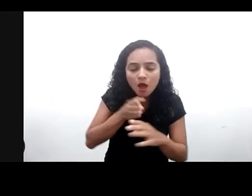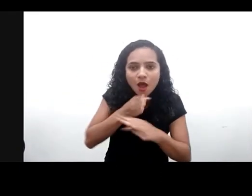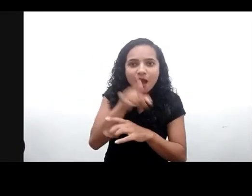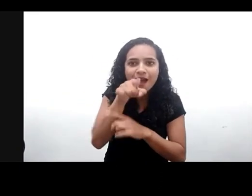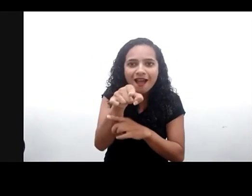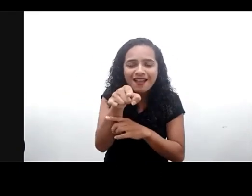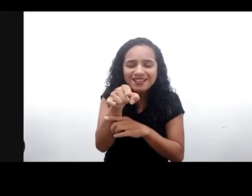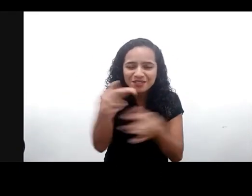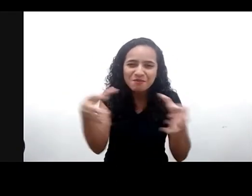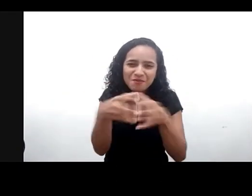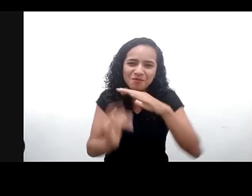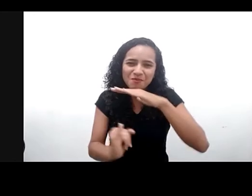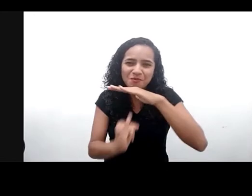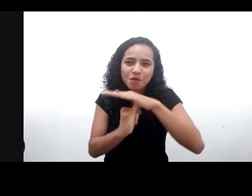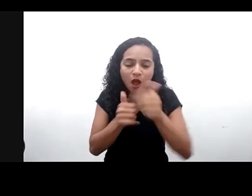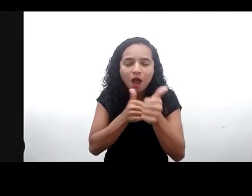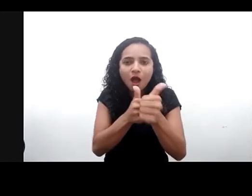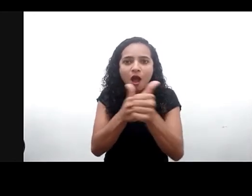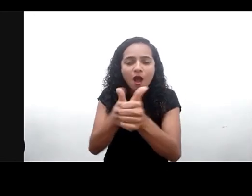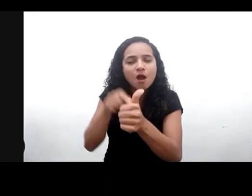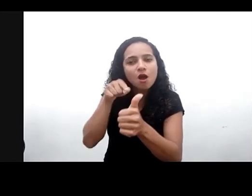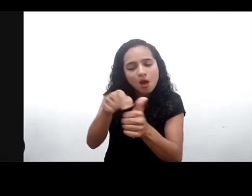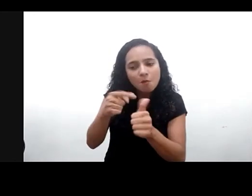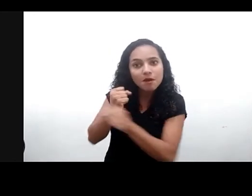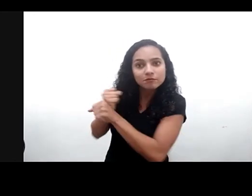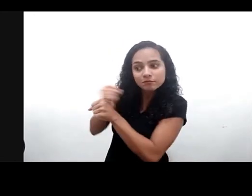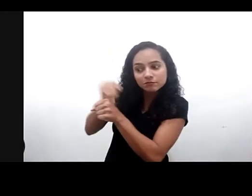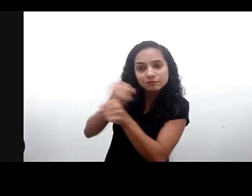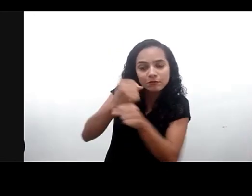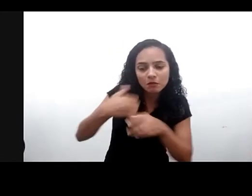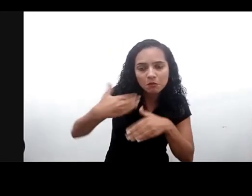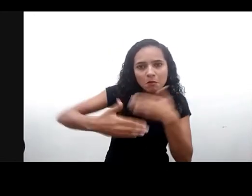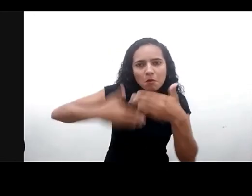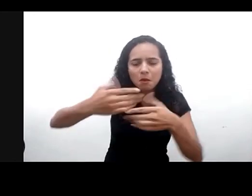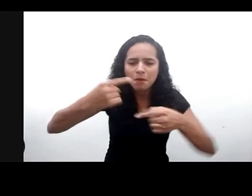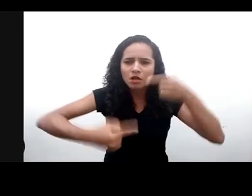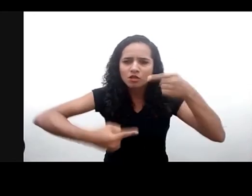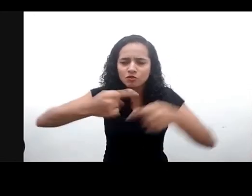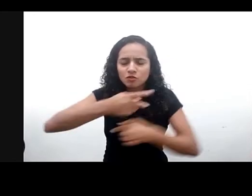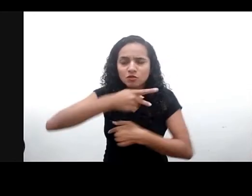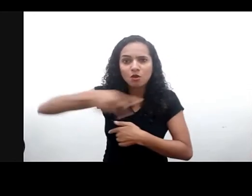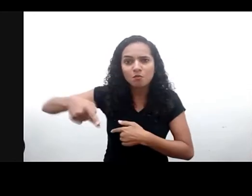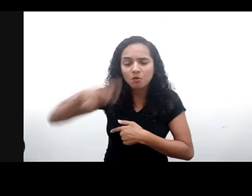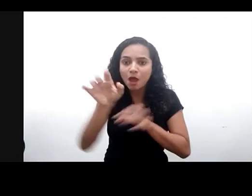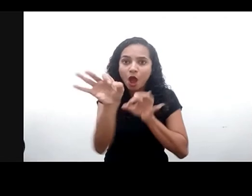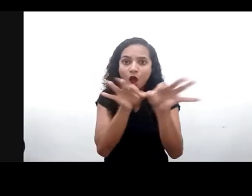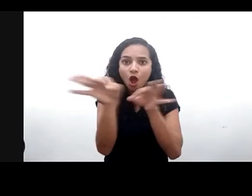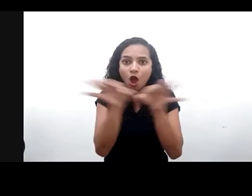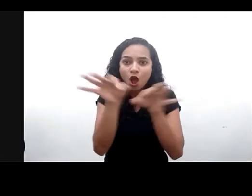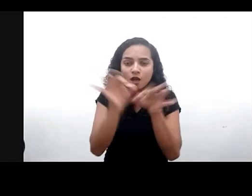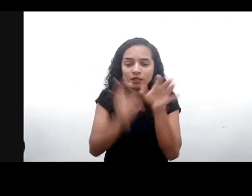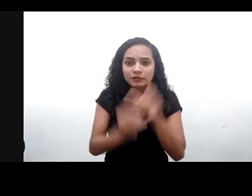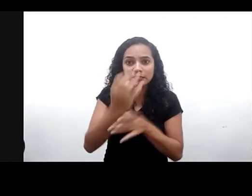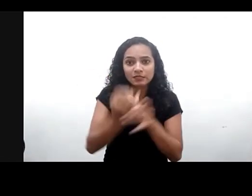Alana, acompanhamos e participamos, durante os últimos anos, do processo de discussão pública para a elaboração do comentário geral número 25.